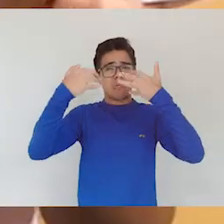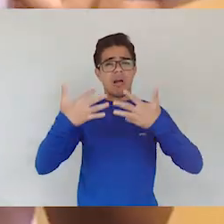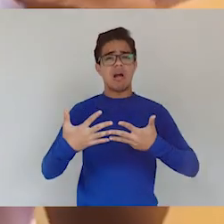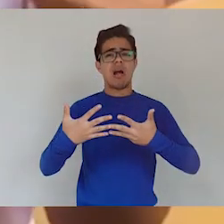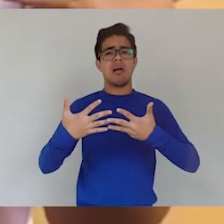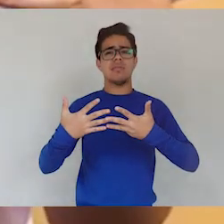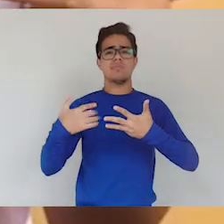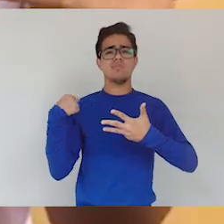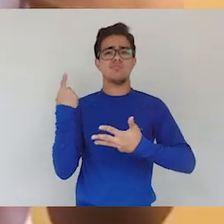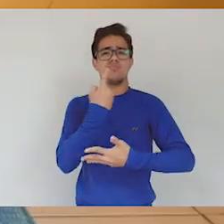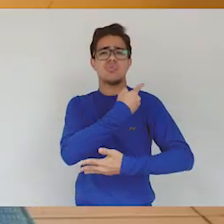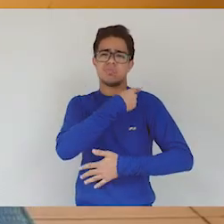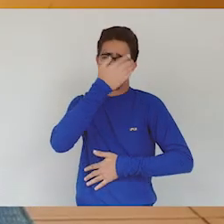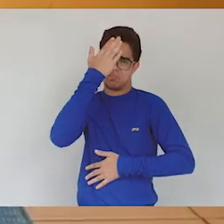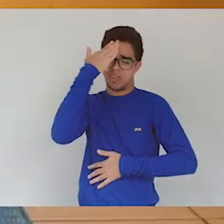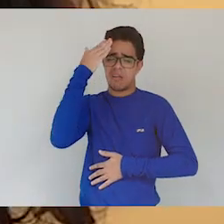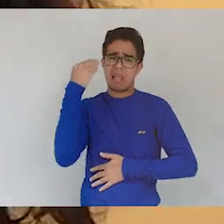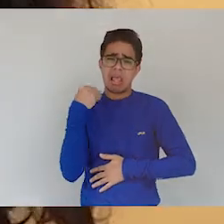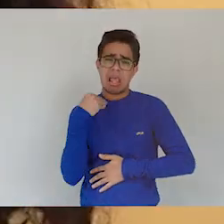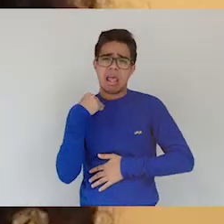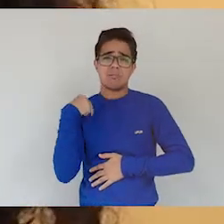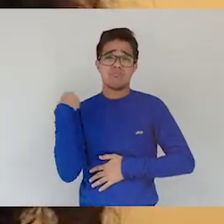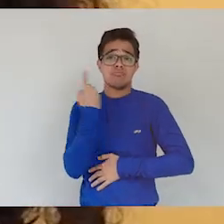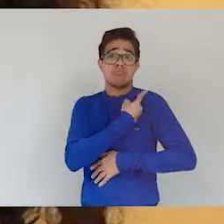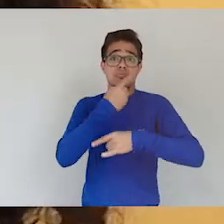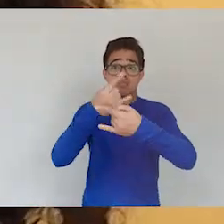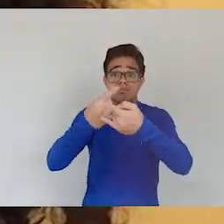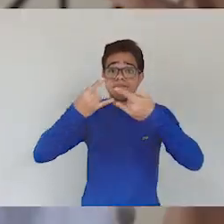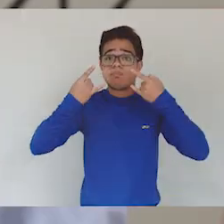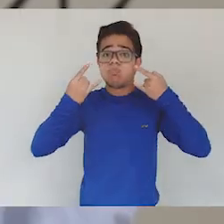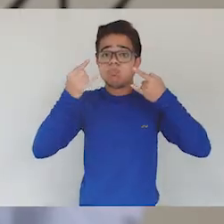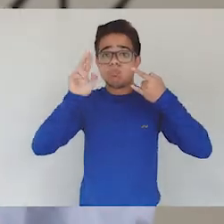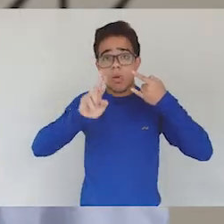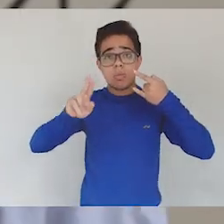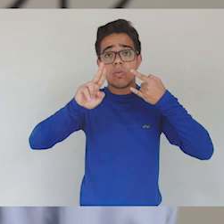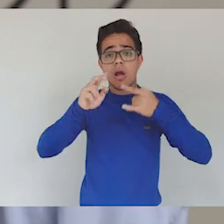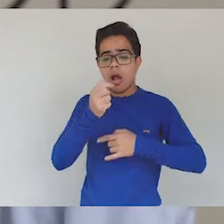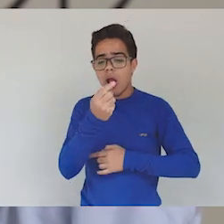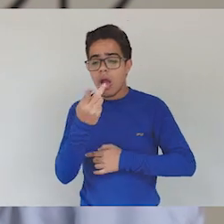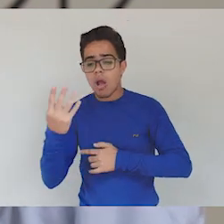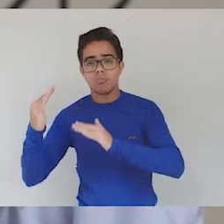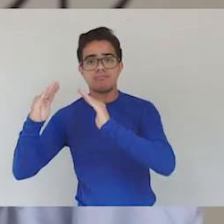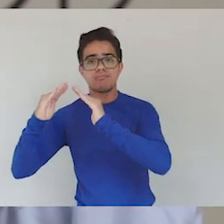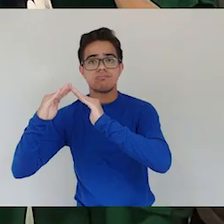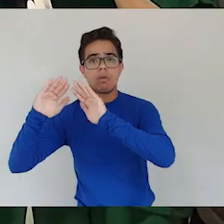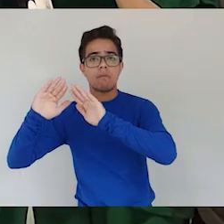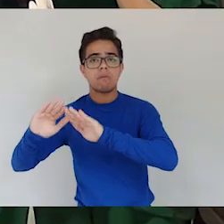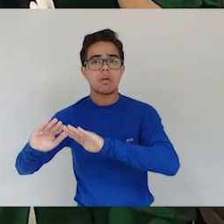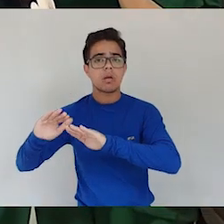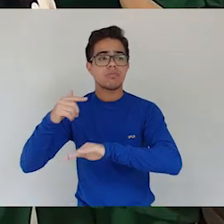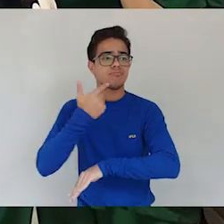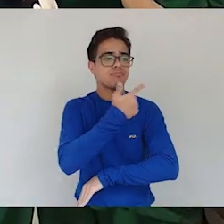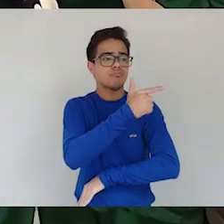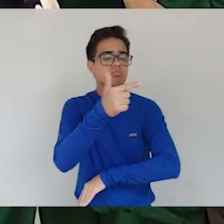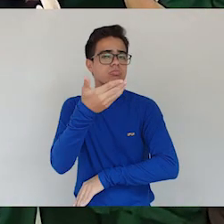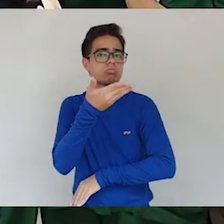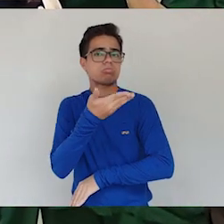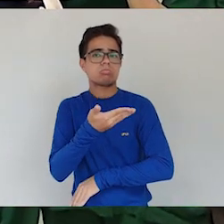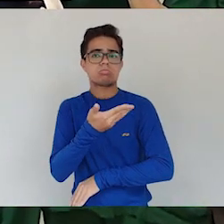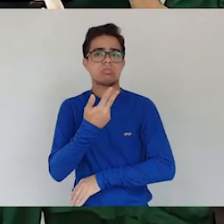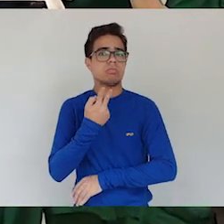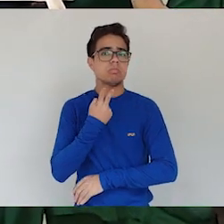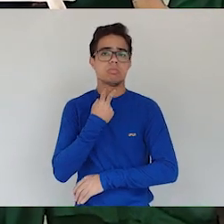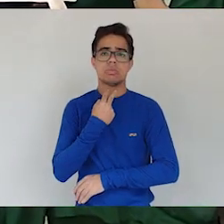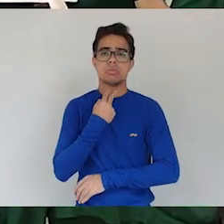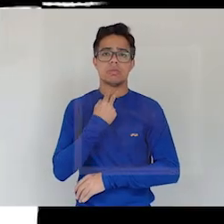Cientes da nossa fragilidade, nos cobrimos com máscaras. Uns se guardaram em casa, outros não